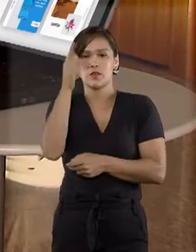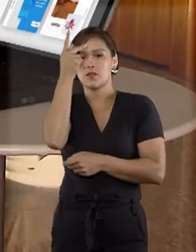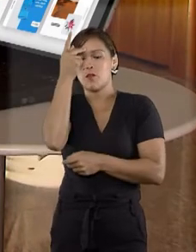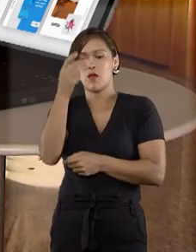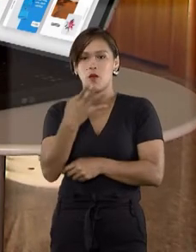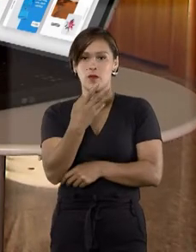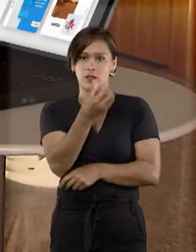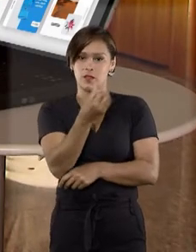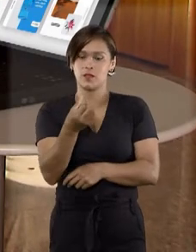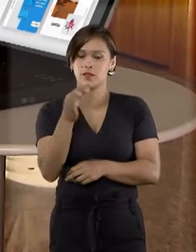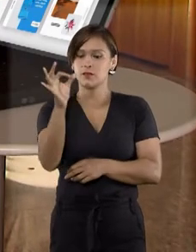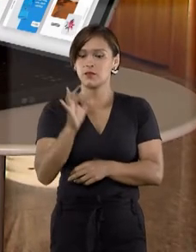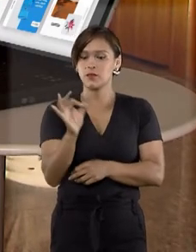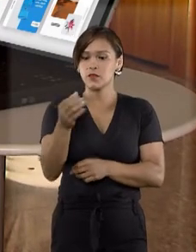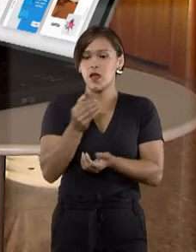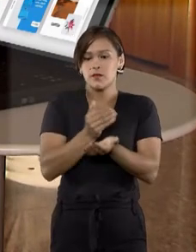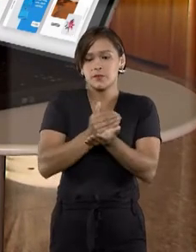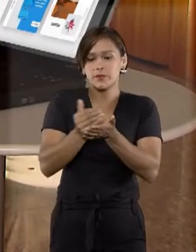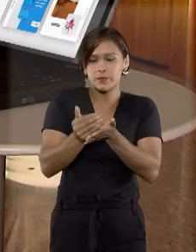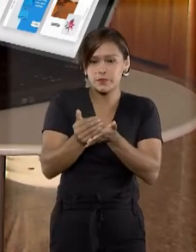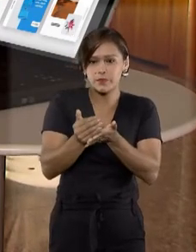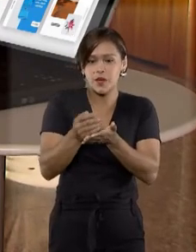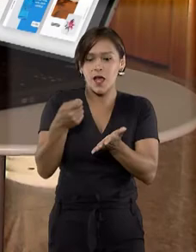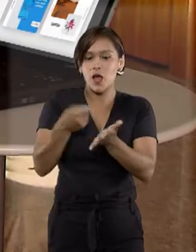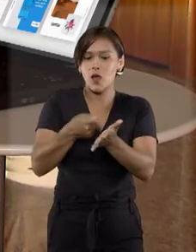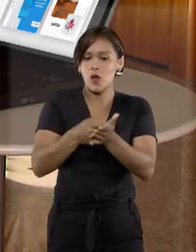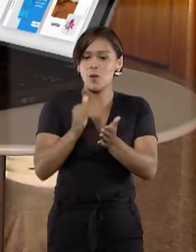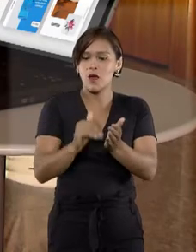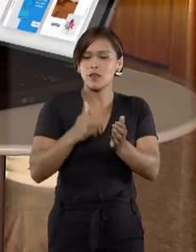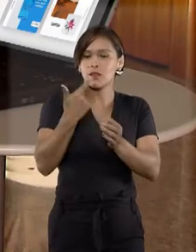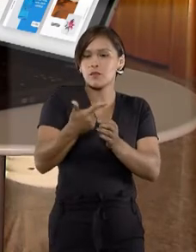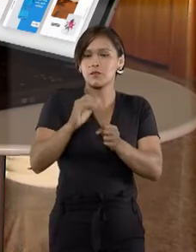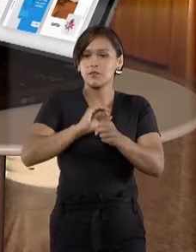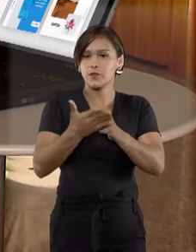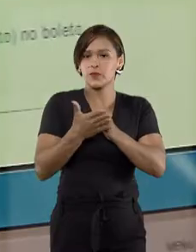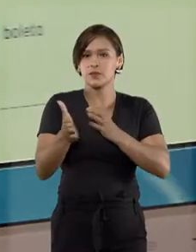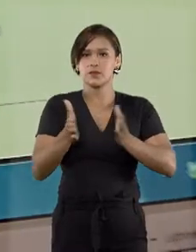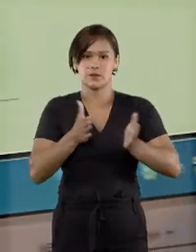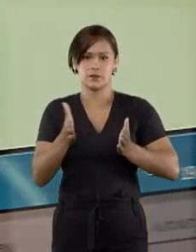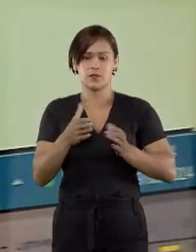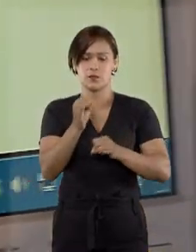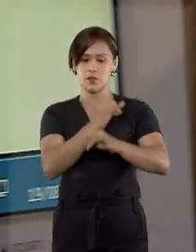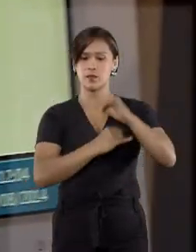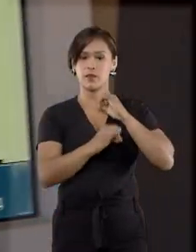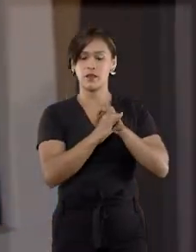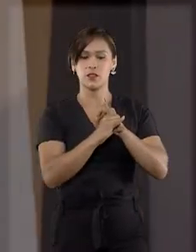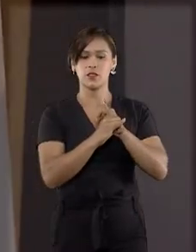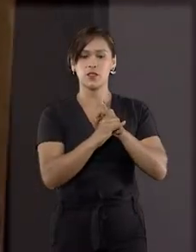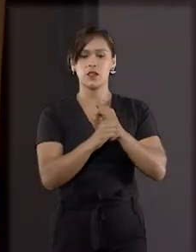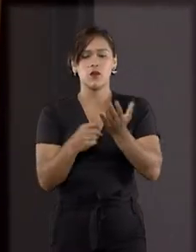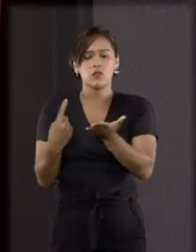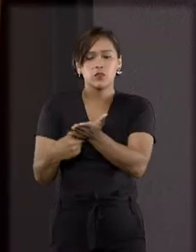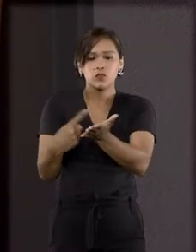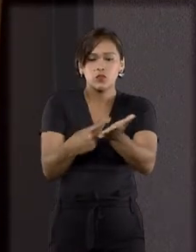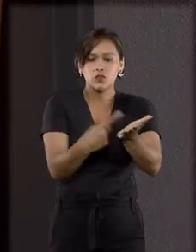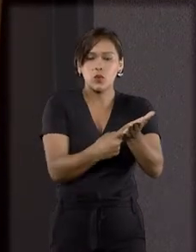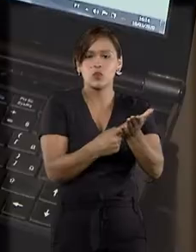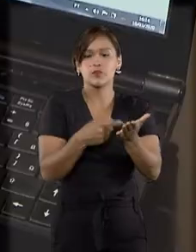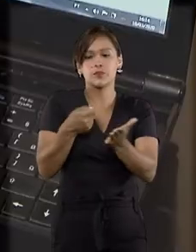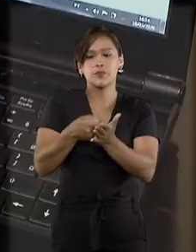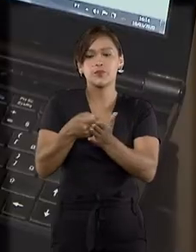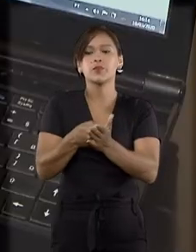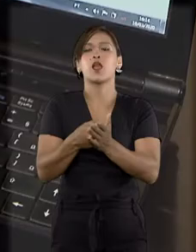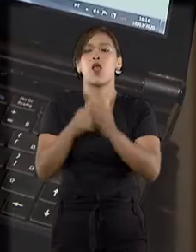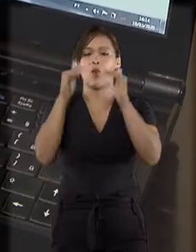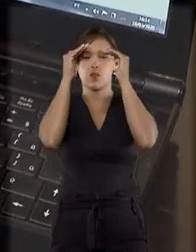% dos consumidores passaram a comprar em e-commerce depois do início da pandemia. E como todo compromisso de compra e venda